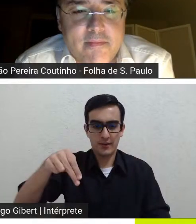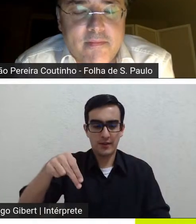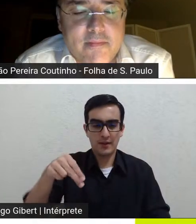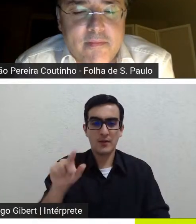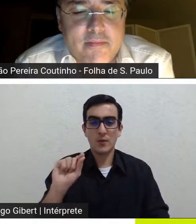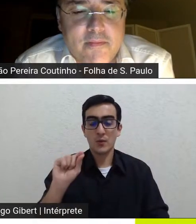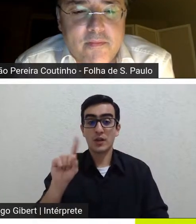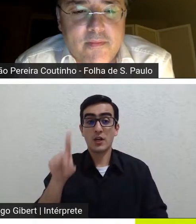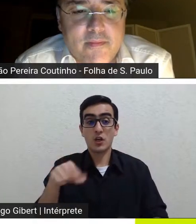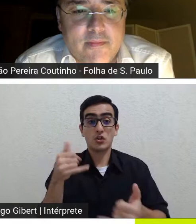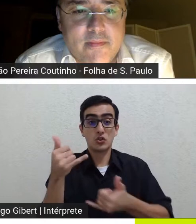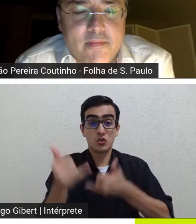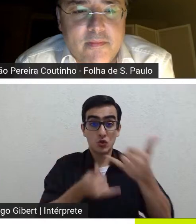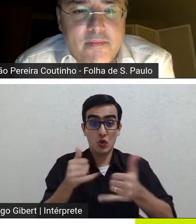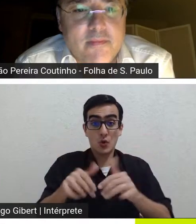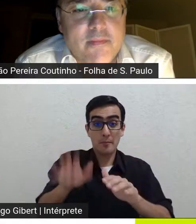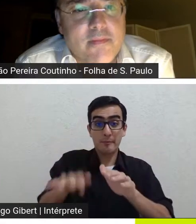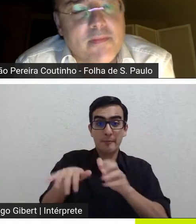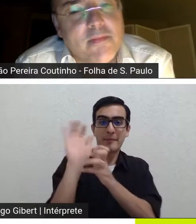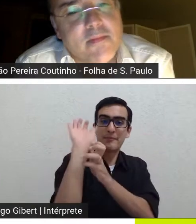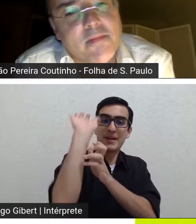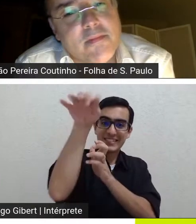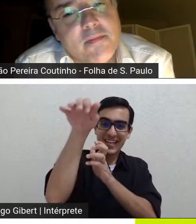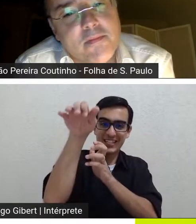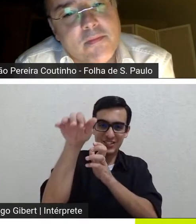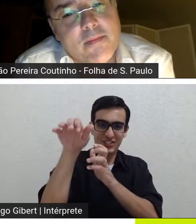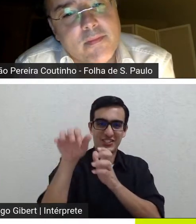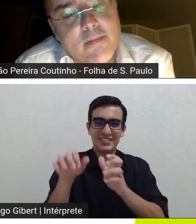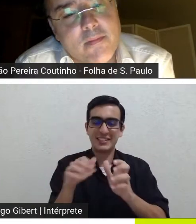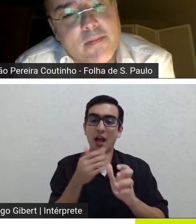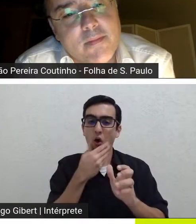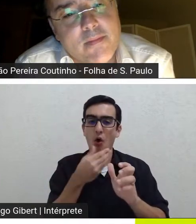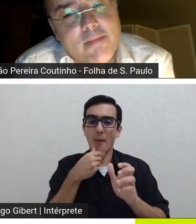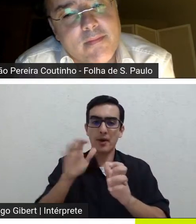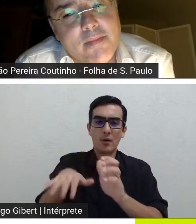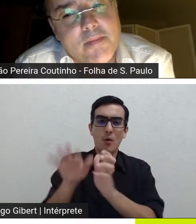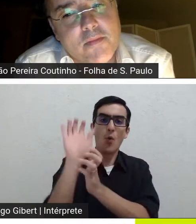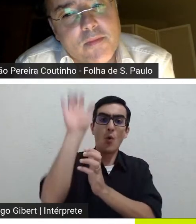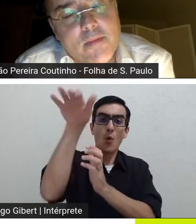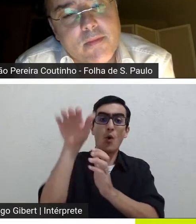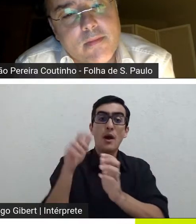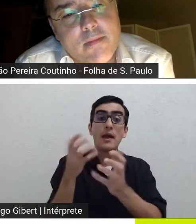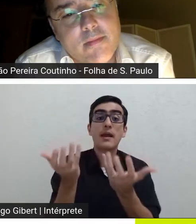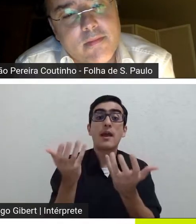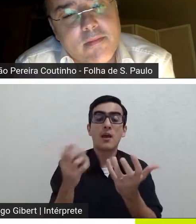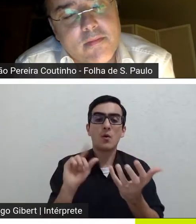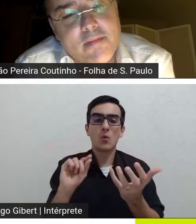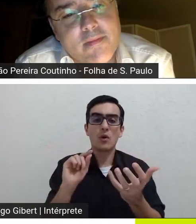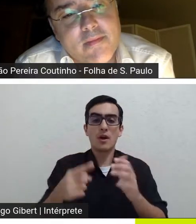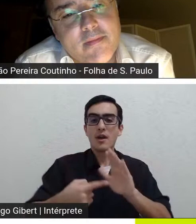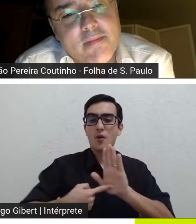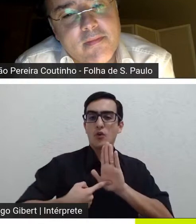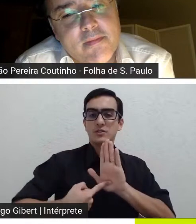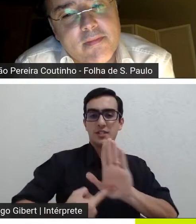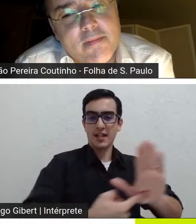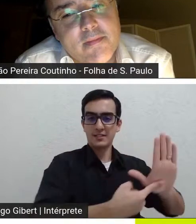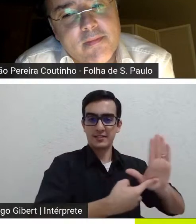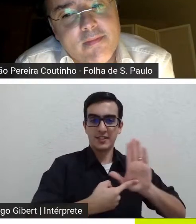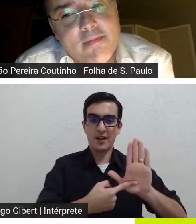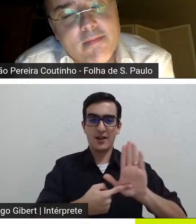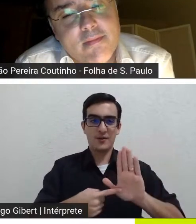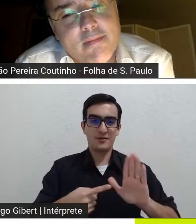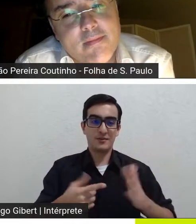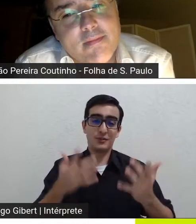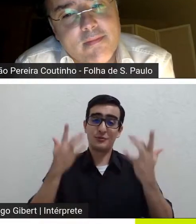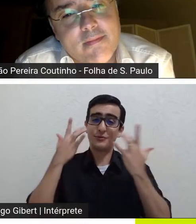próprio jogador de basquete que vive nesse mundo desse tipo de ostentação que a gente vê na televisão nem sei se